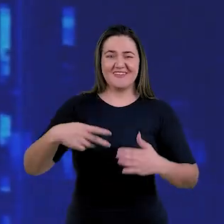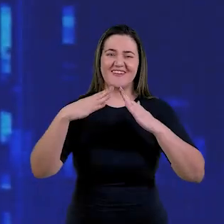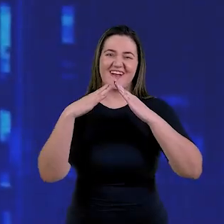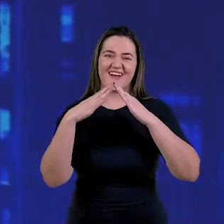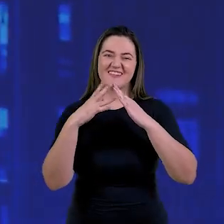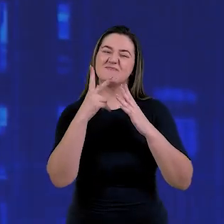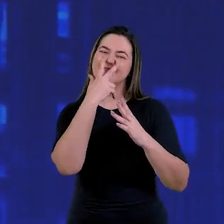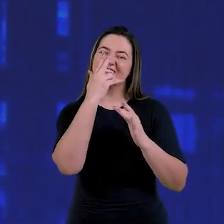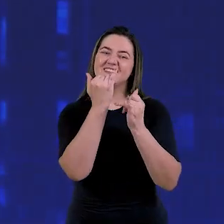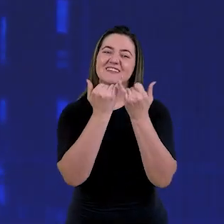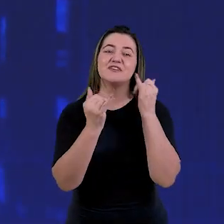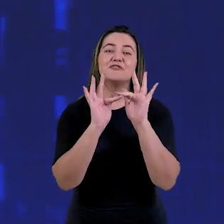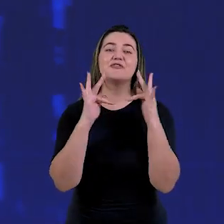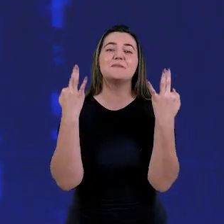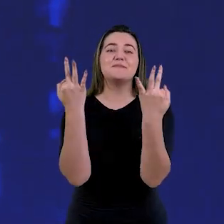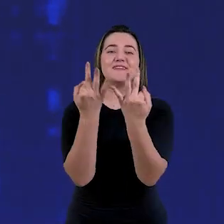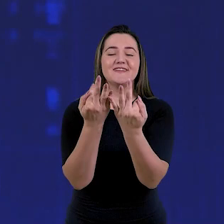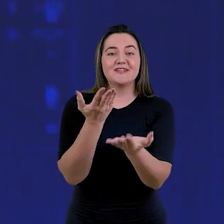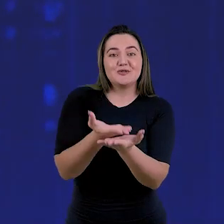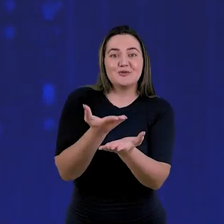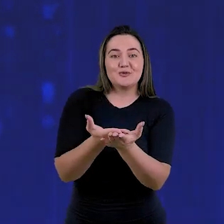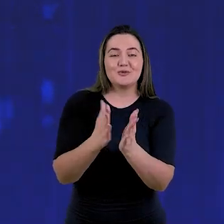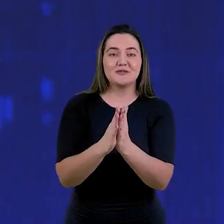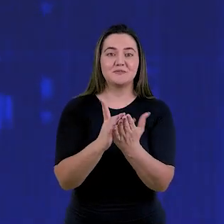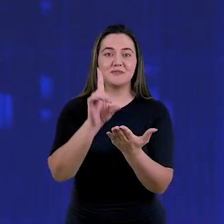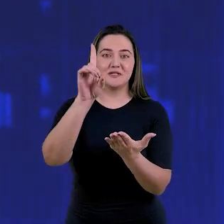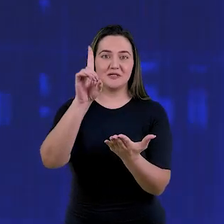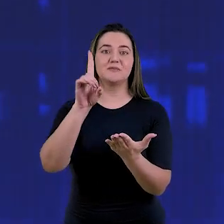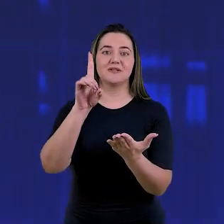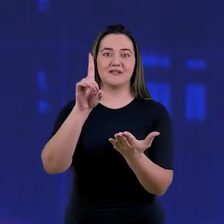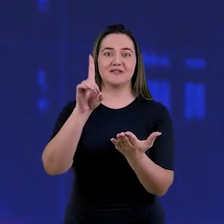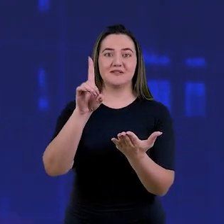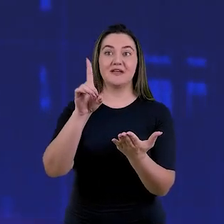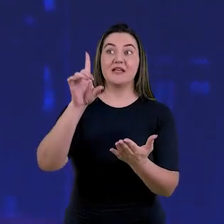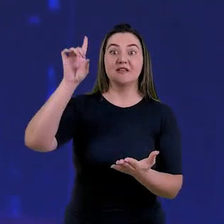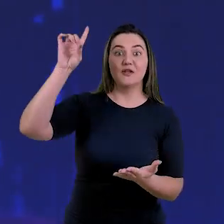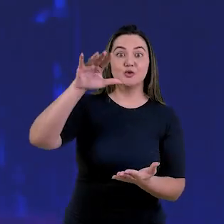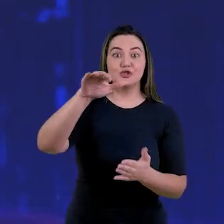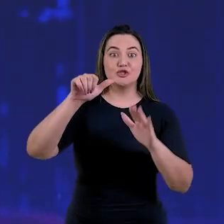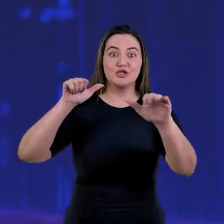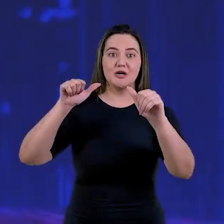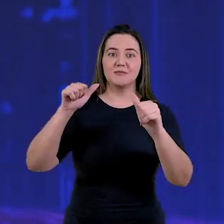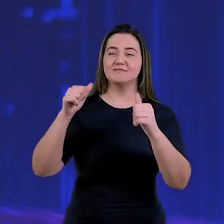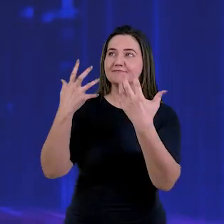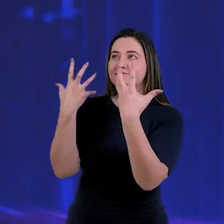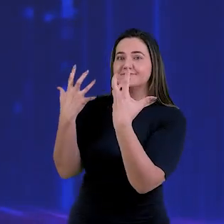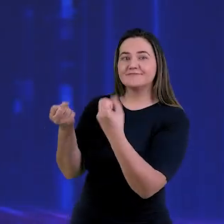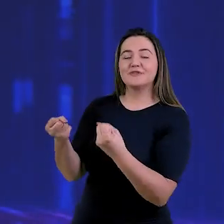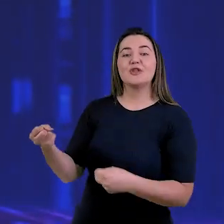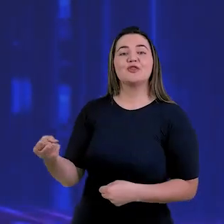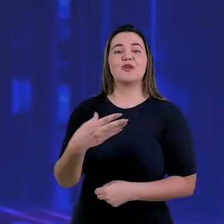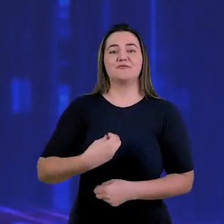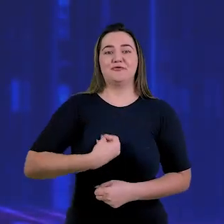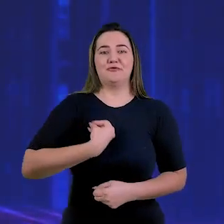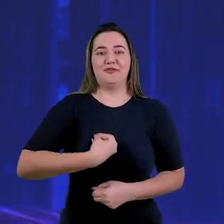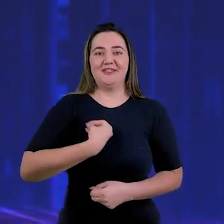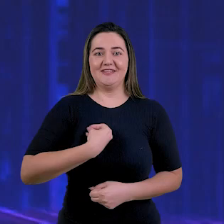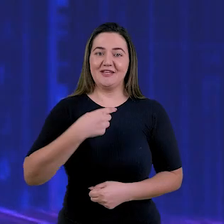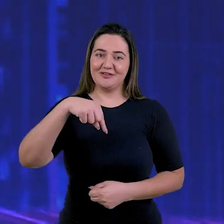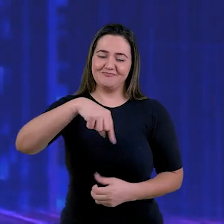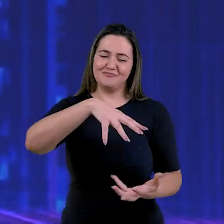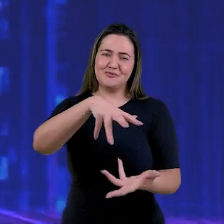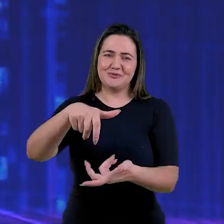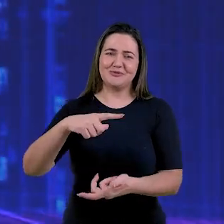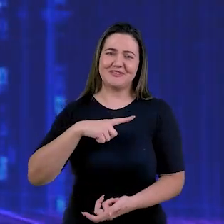casa, na nossa família, aqueles que estudam a Bíblia, aqueles que atendem o chamado do Senhor para uma nova vida enquanto